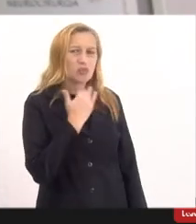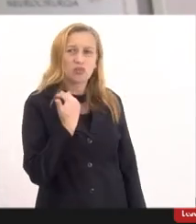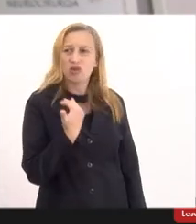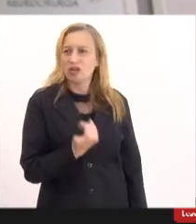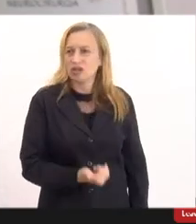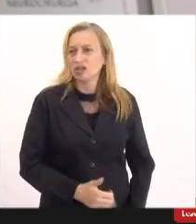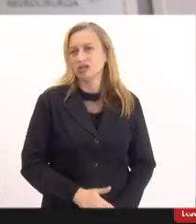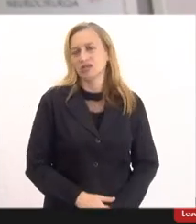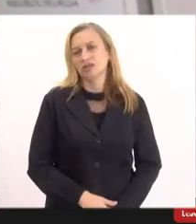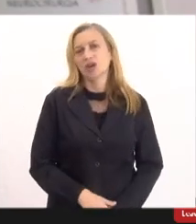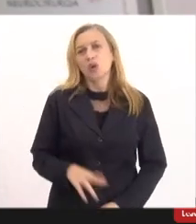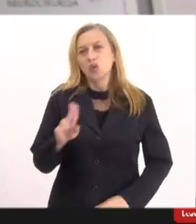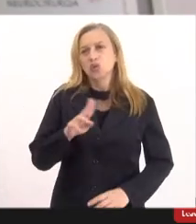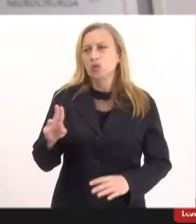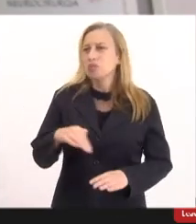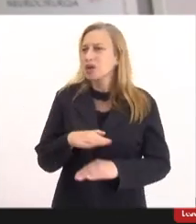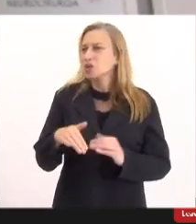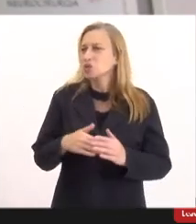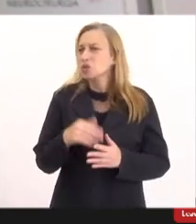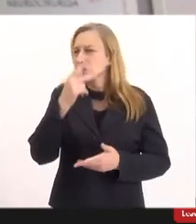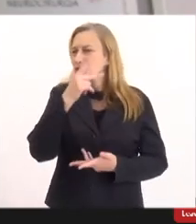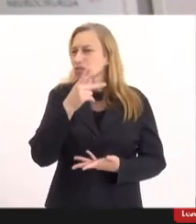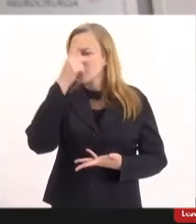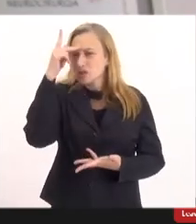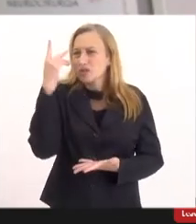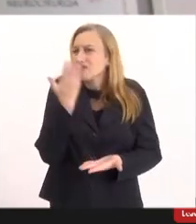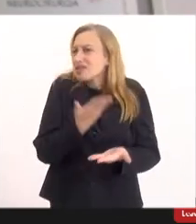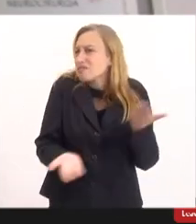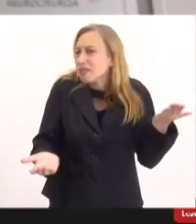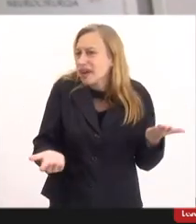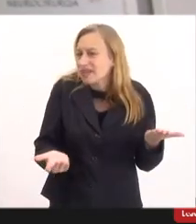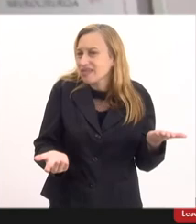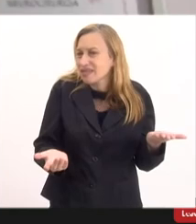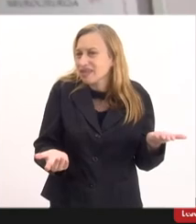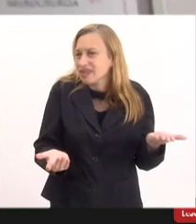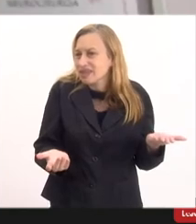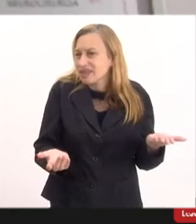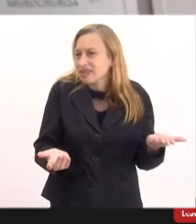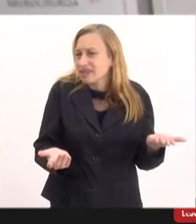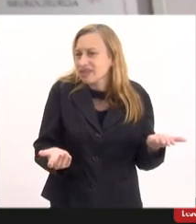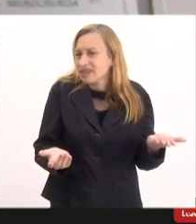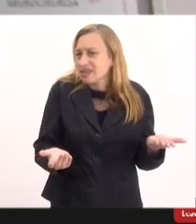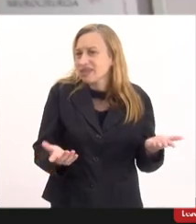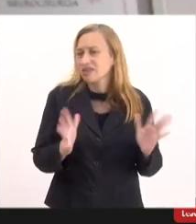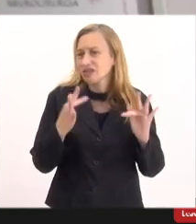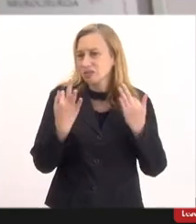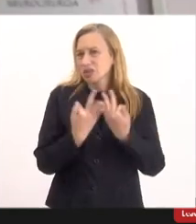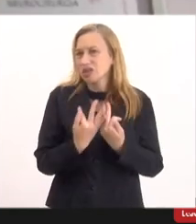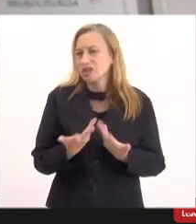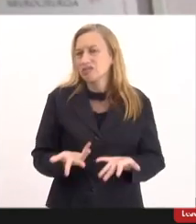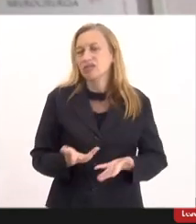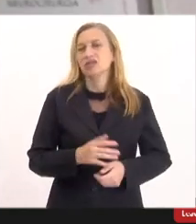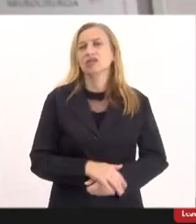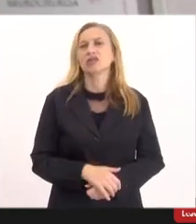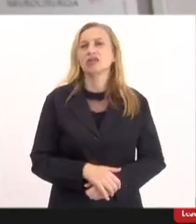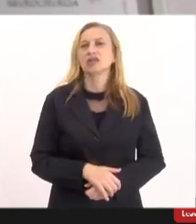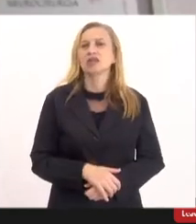existe nome pra todo mundo que perde gente na vida mas não existe nome papai e mãe que enterra de tanto que dói